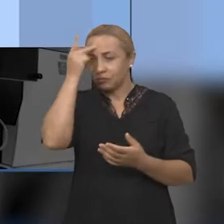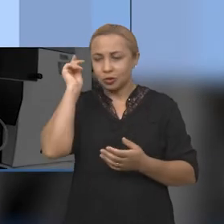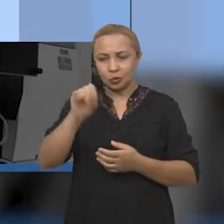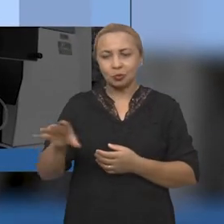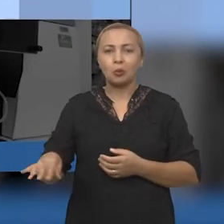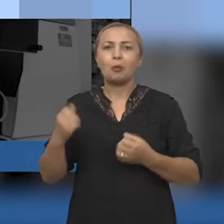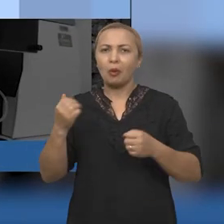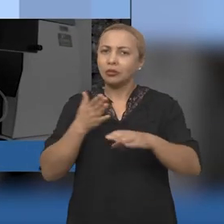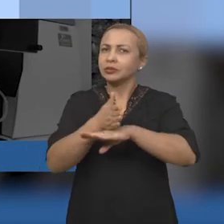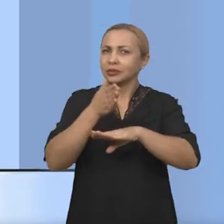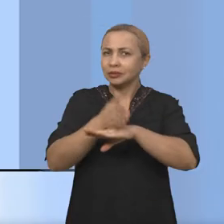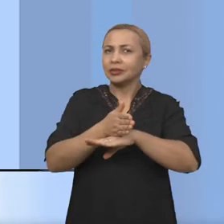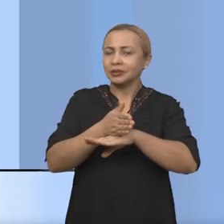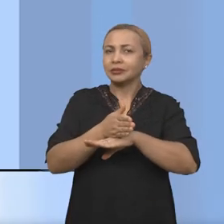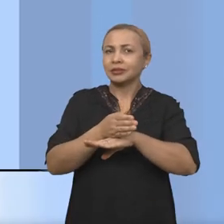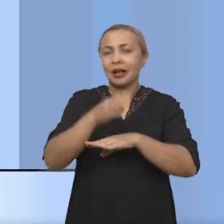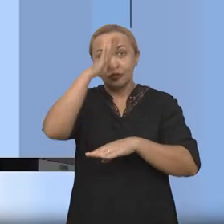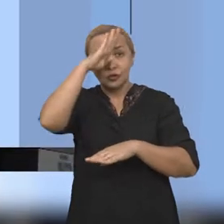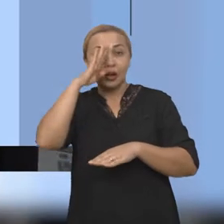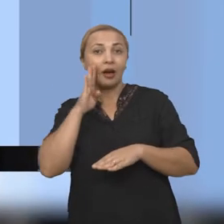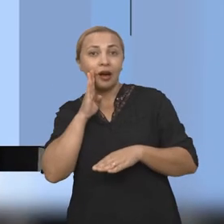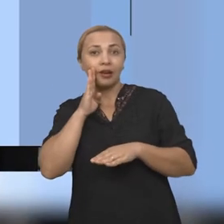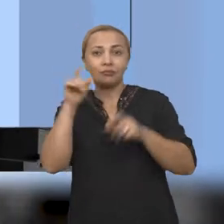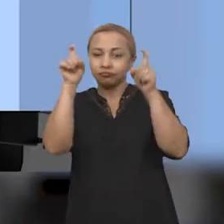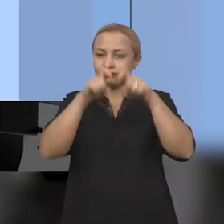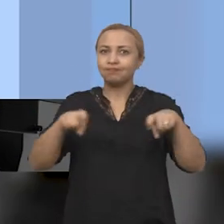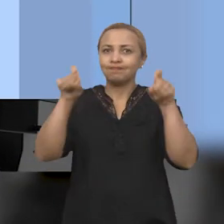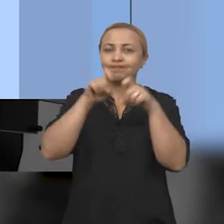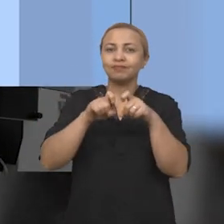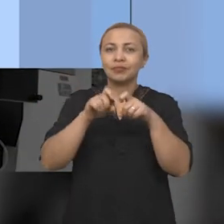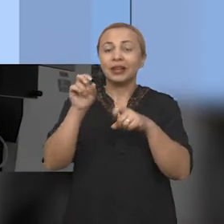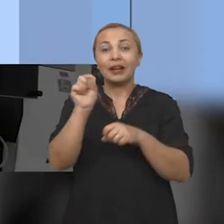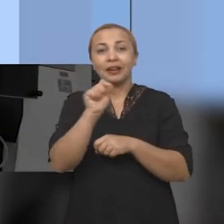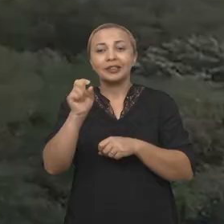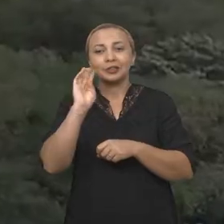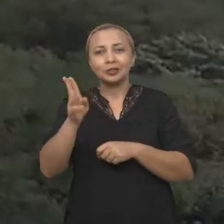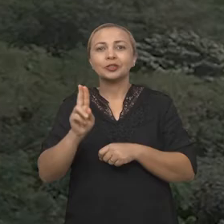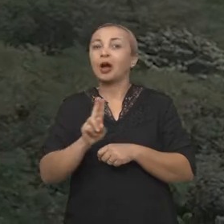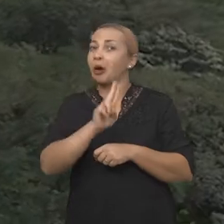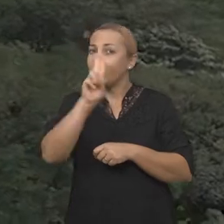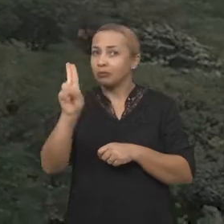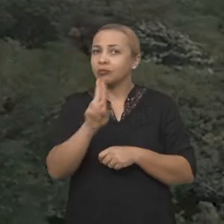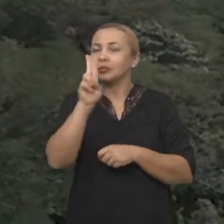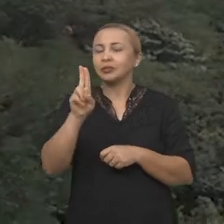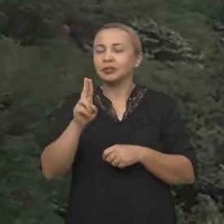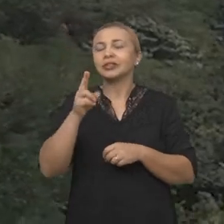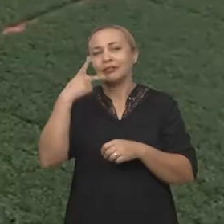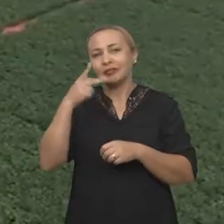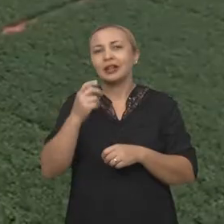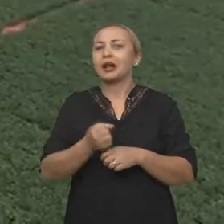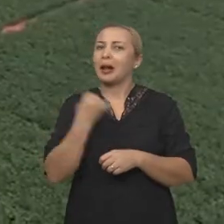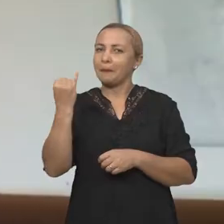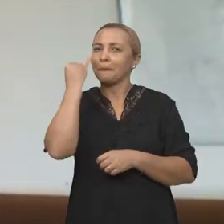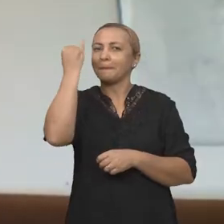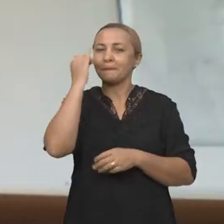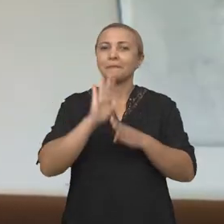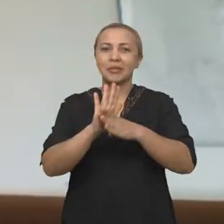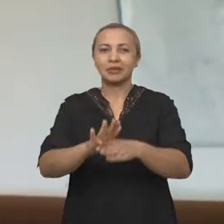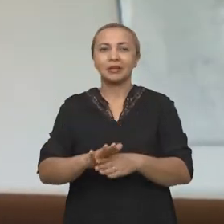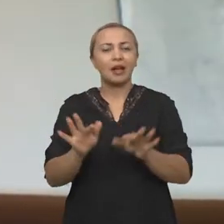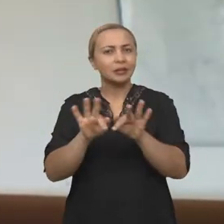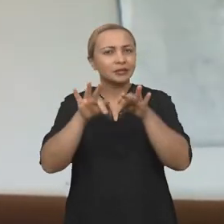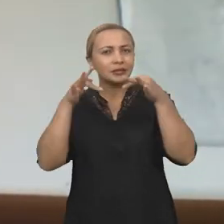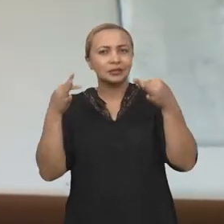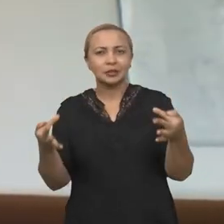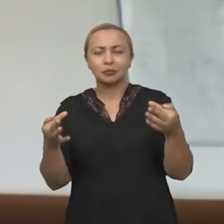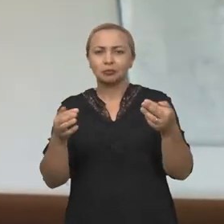hoje acessar gratuitamente o software. Quem já utiliza a ferramenta garante que tem sido uma ajuda importante no campo. O software é muito